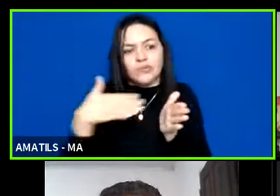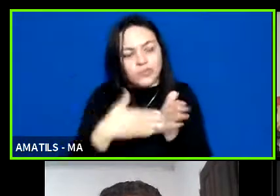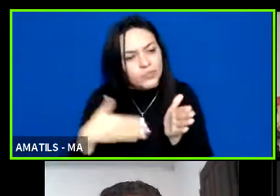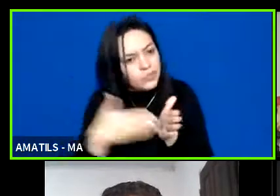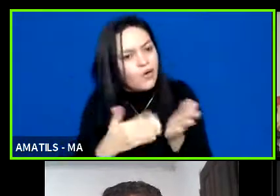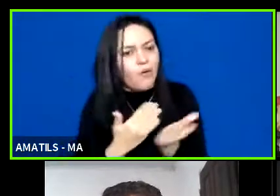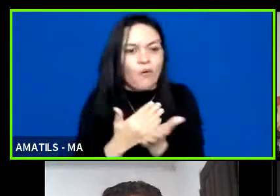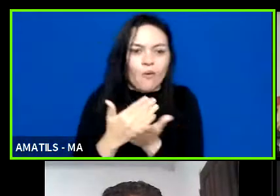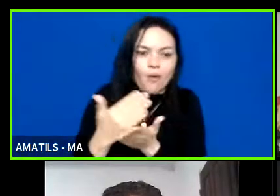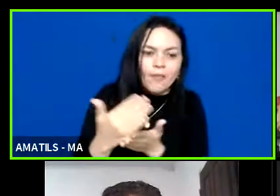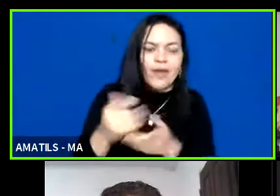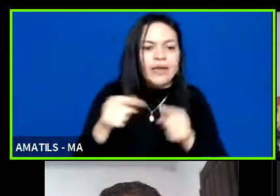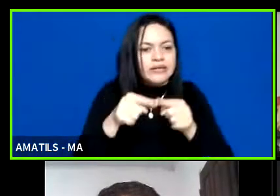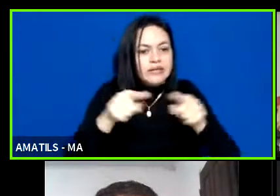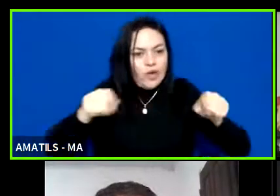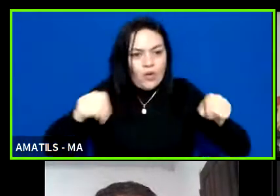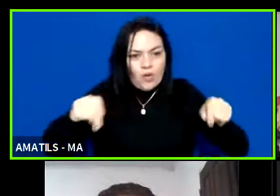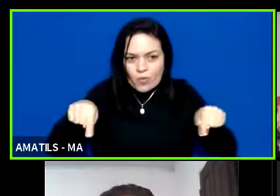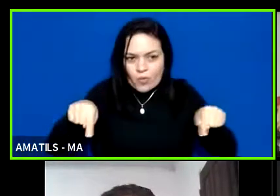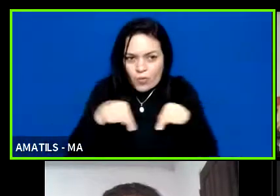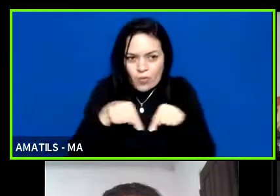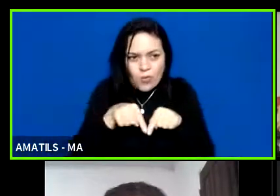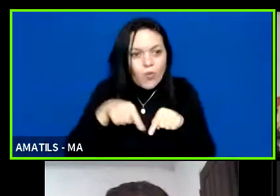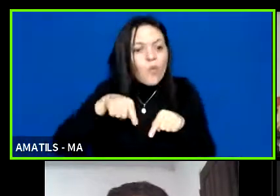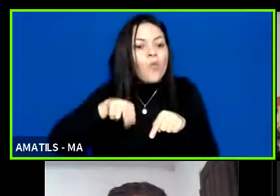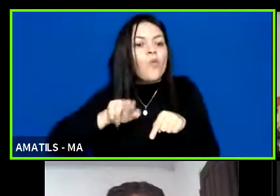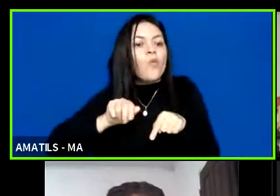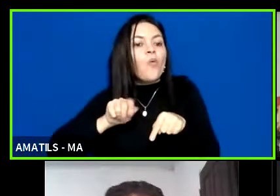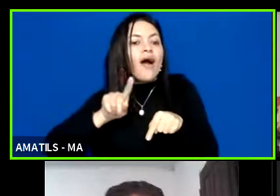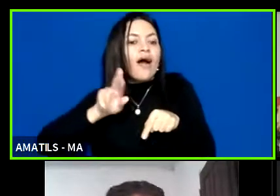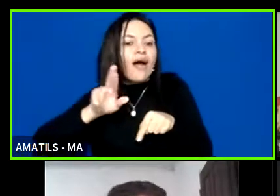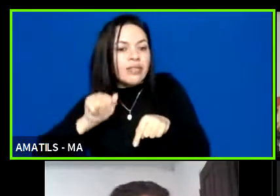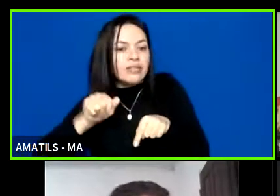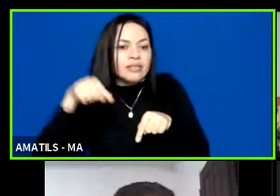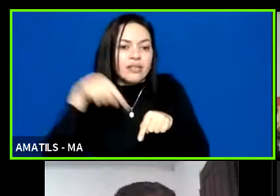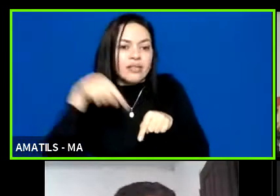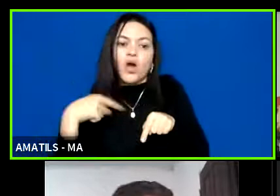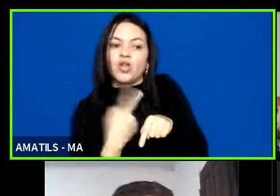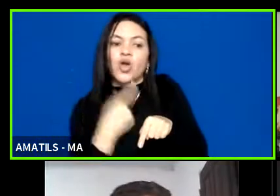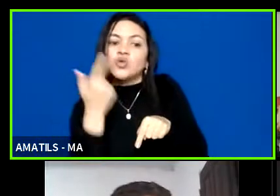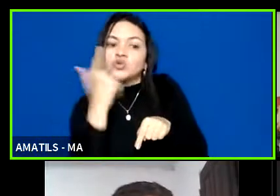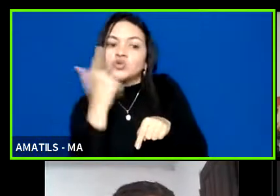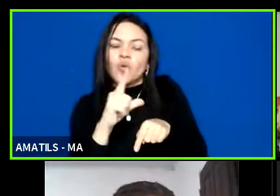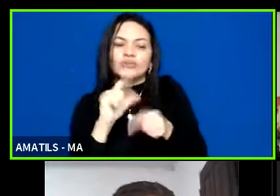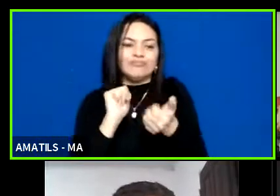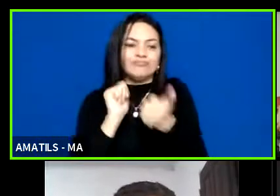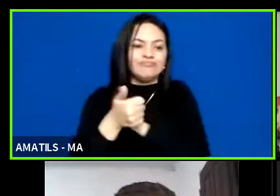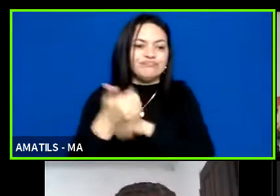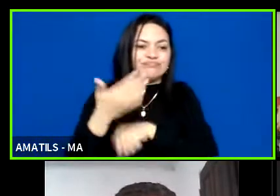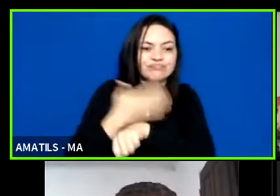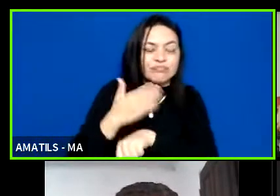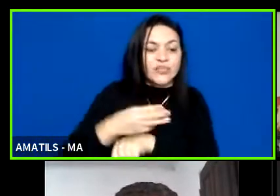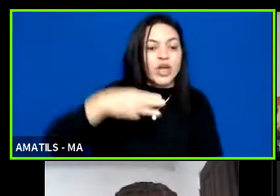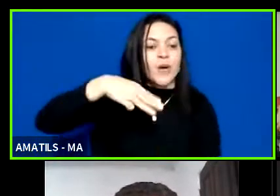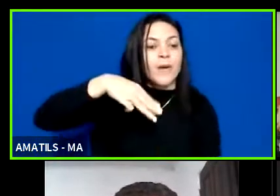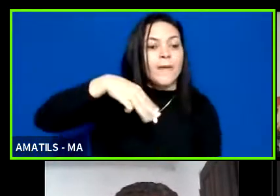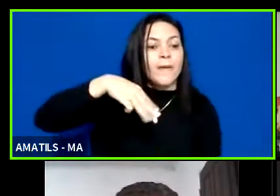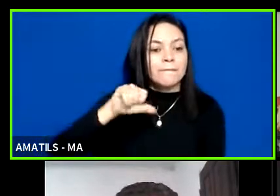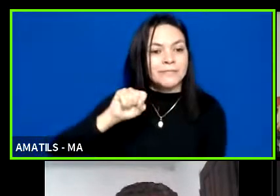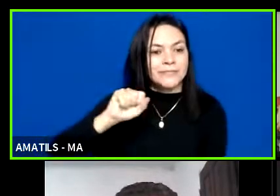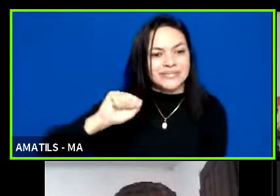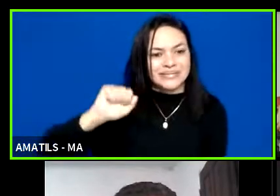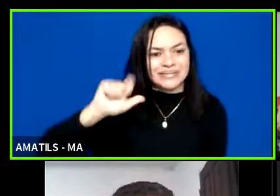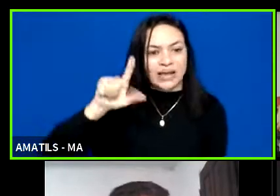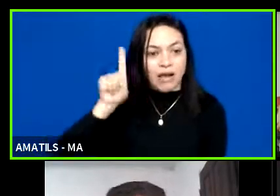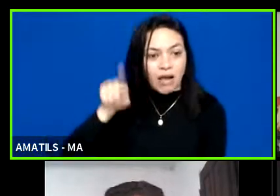quadras para podermos ter a nossa prática desportiva, o Misael, que é o nosso presidente do Comitê Paralímpico